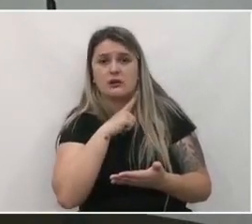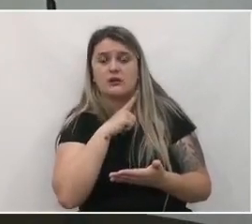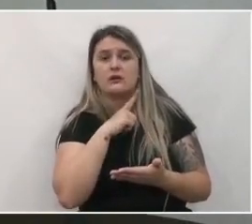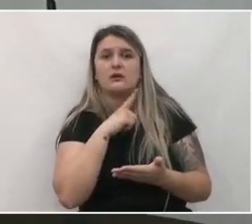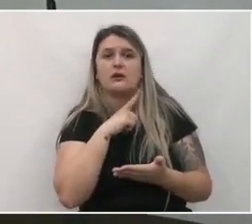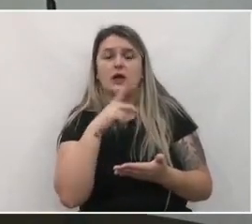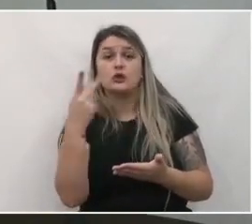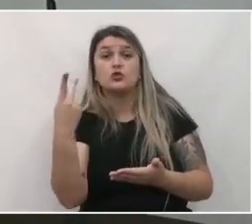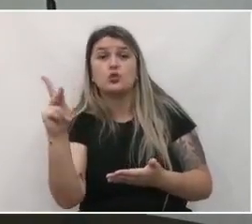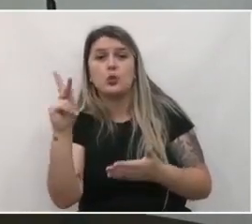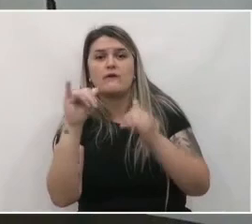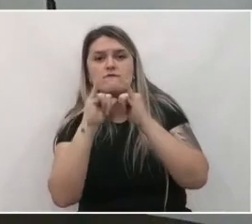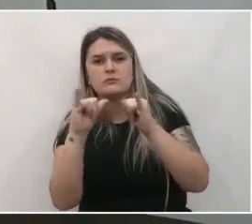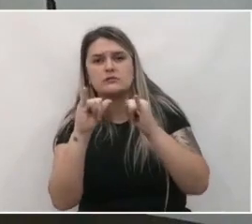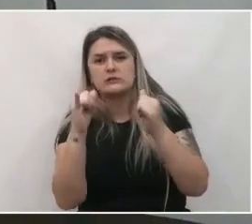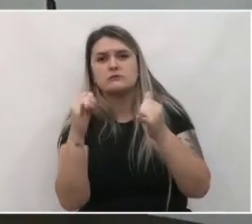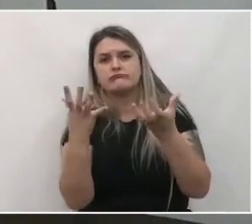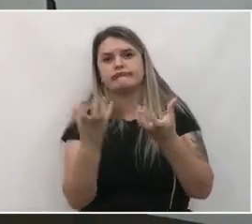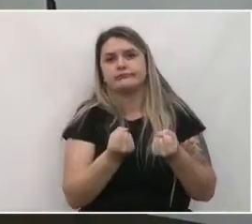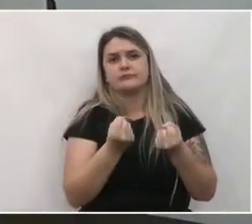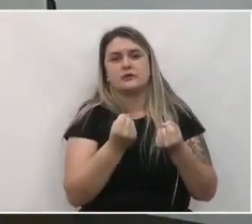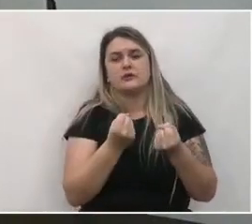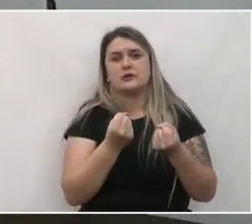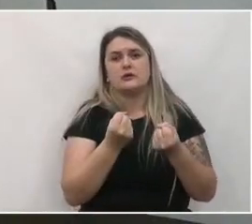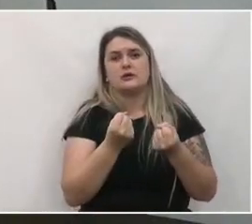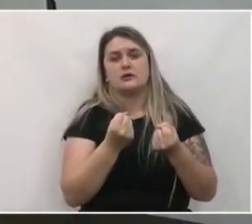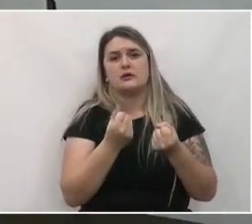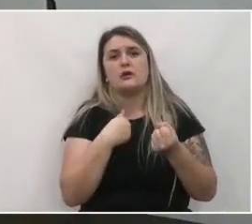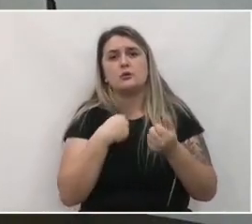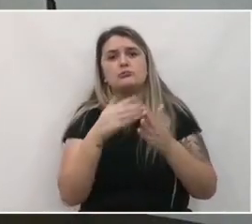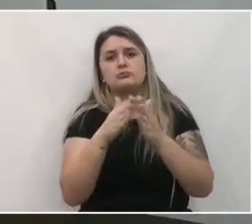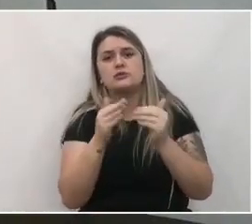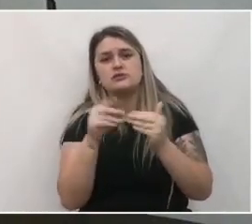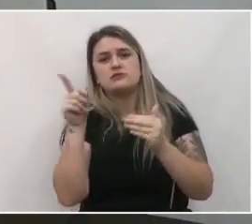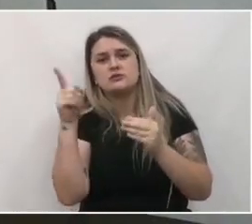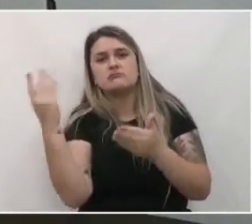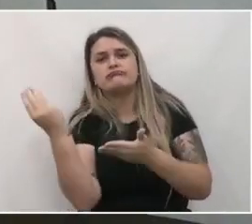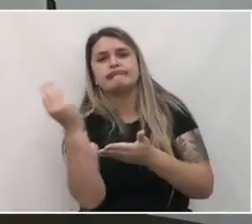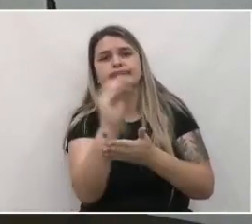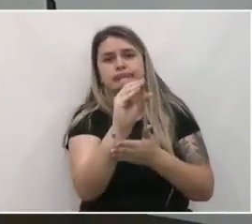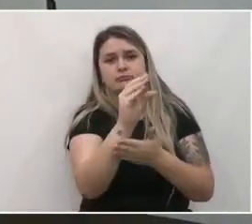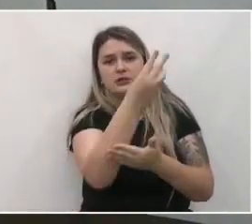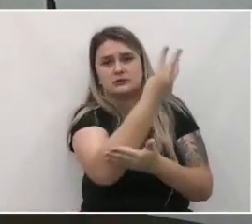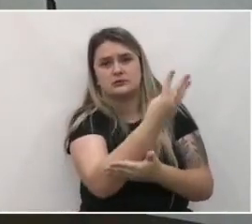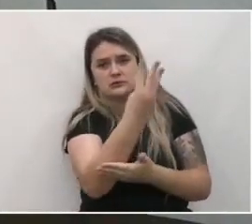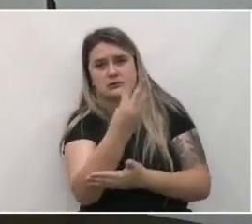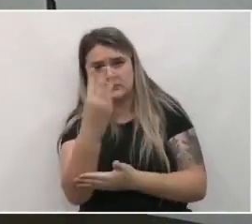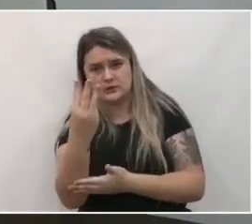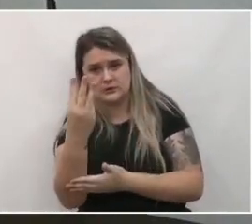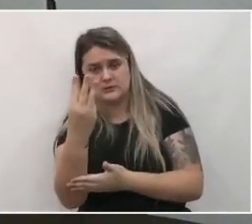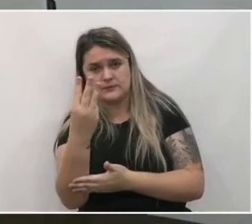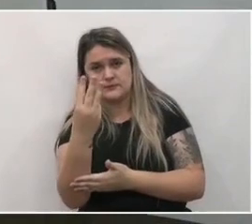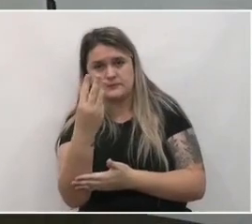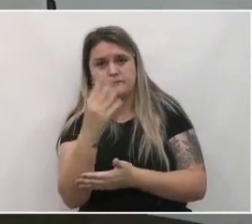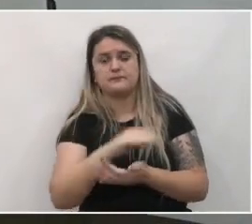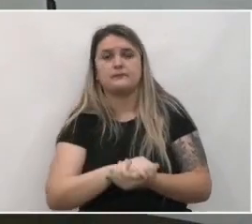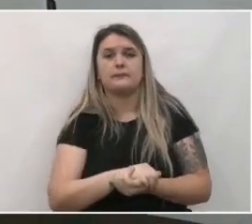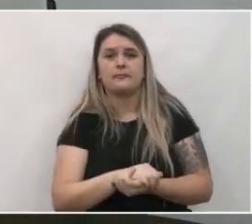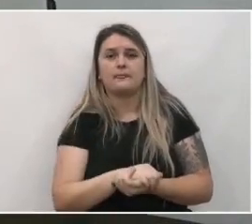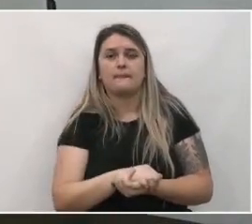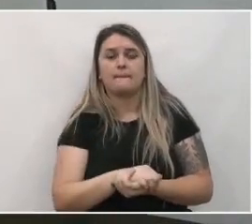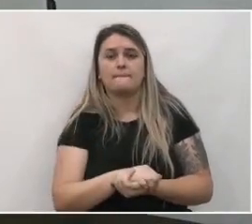a tua informação será recebida por nós. Sim. Então, isso que o senhor está trazendo, lógico, se